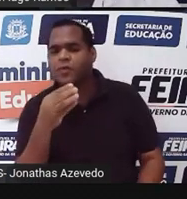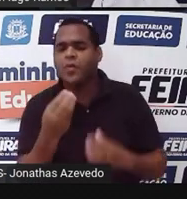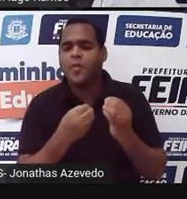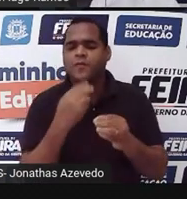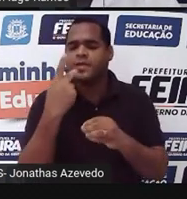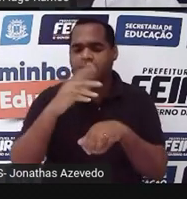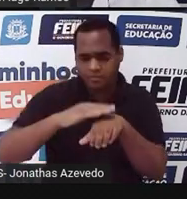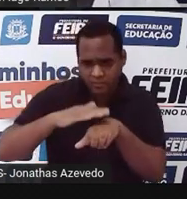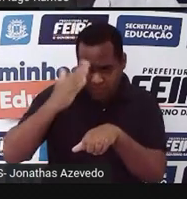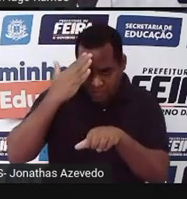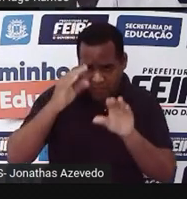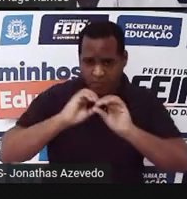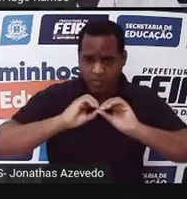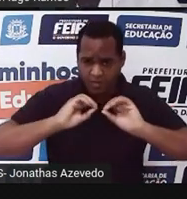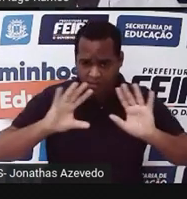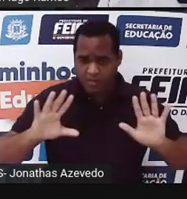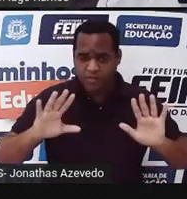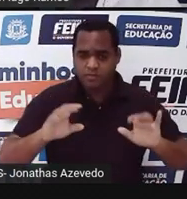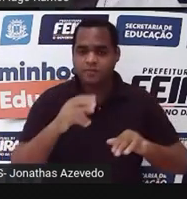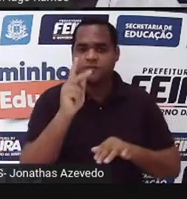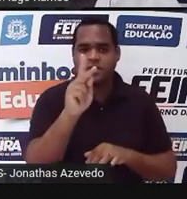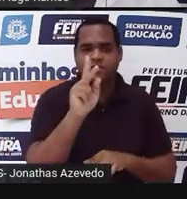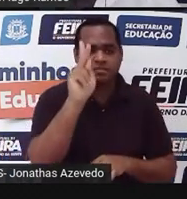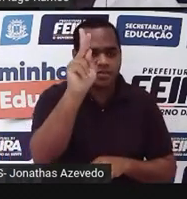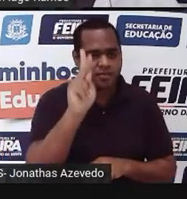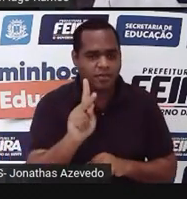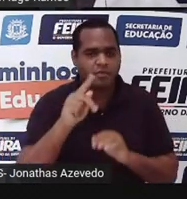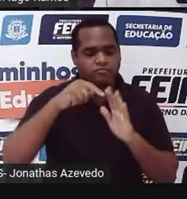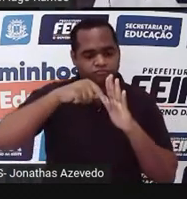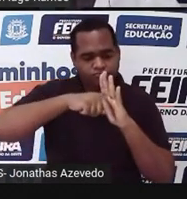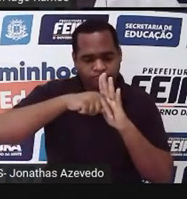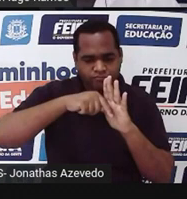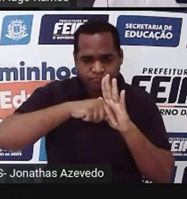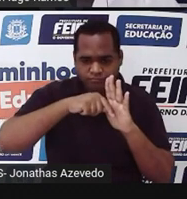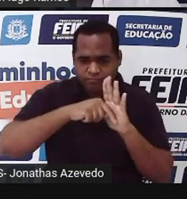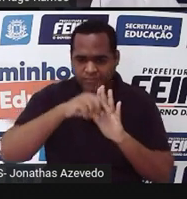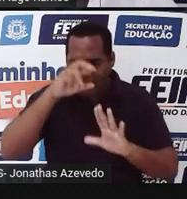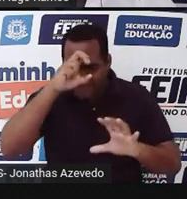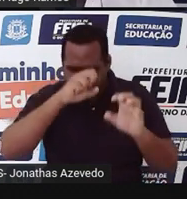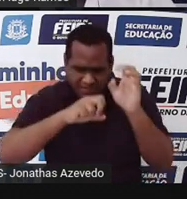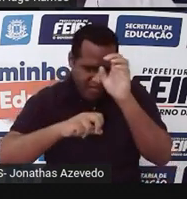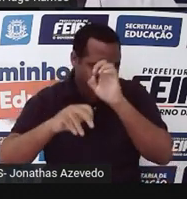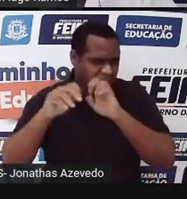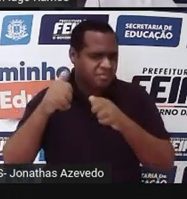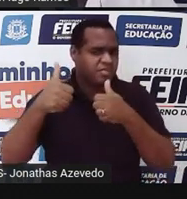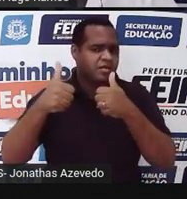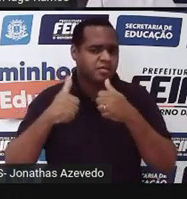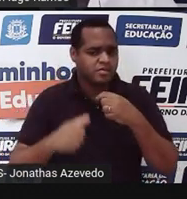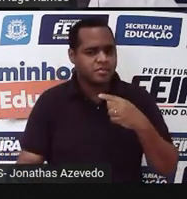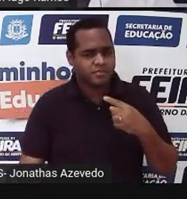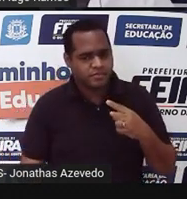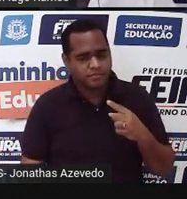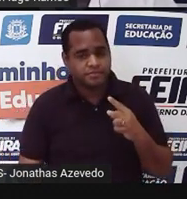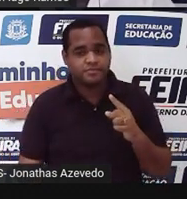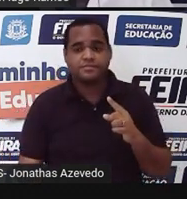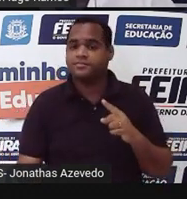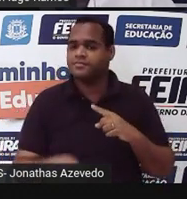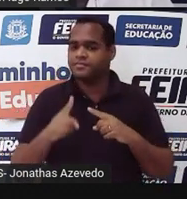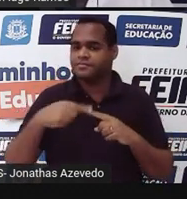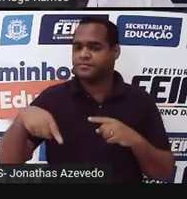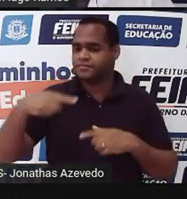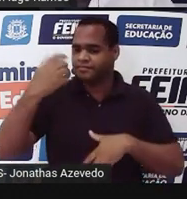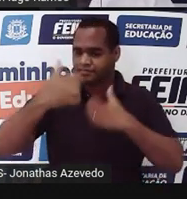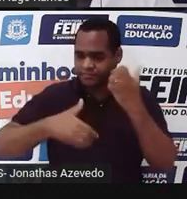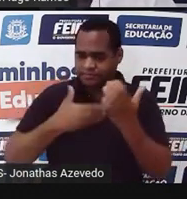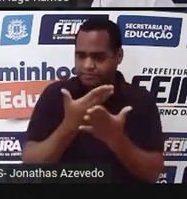o que a gente viu até aqui. Tá? Como assim, professor? Olha só. O quanto você entendeu das coisas que a gente acabou